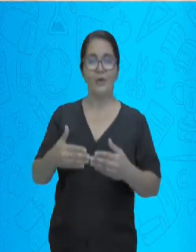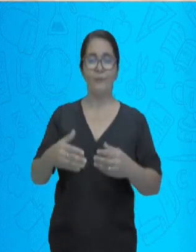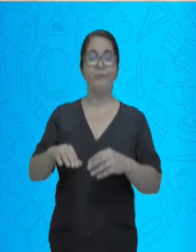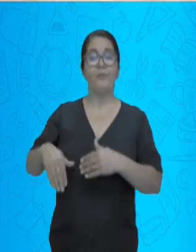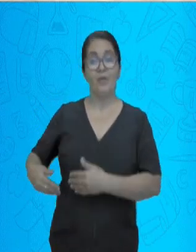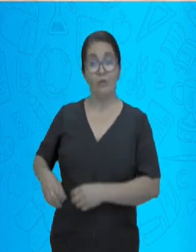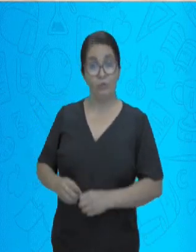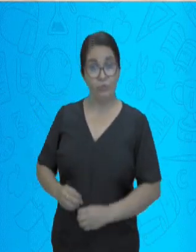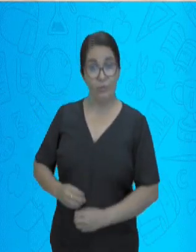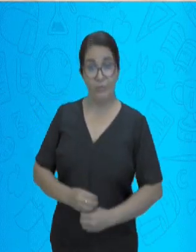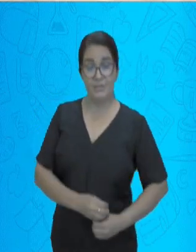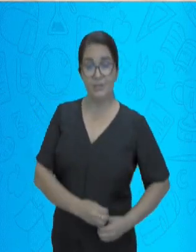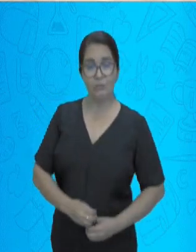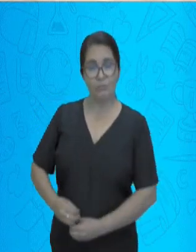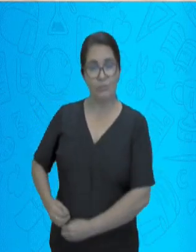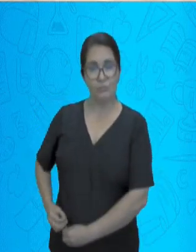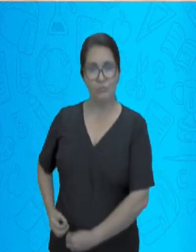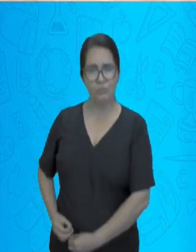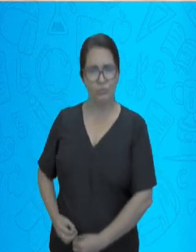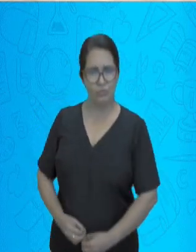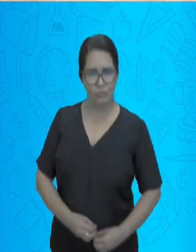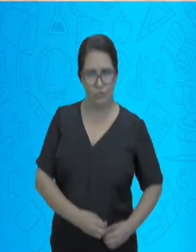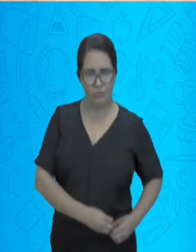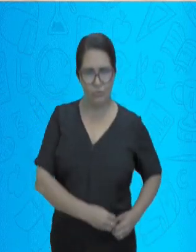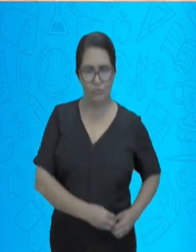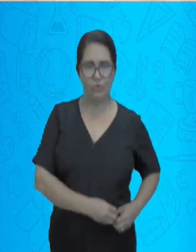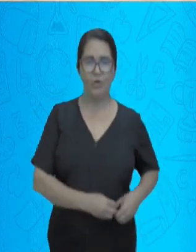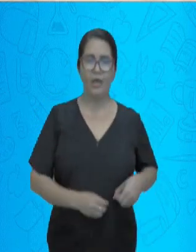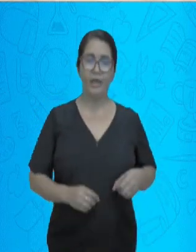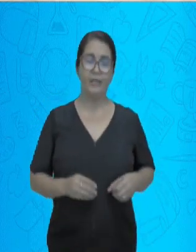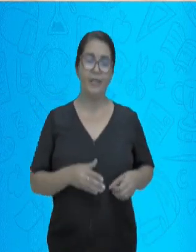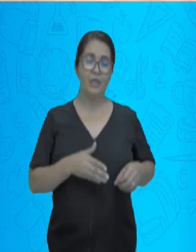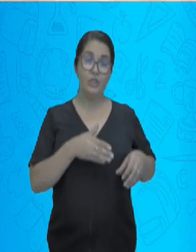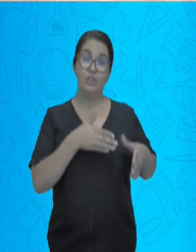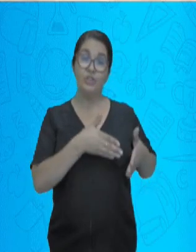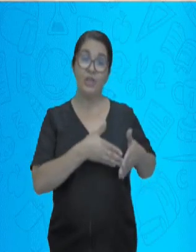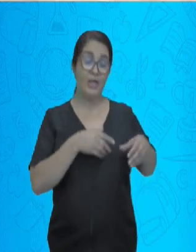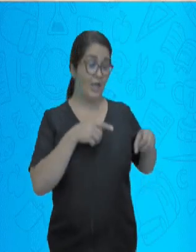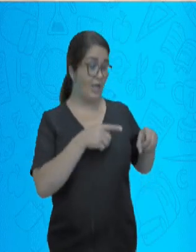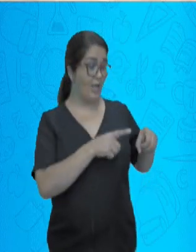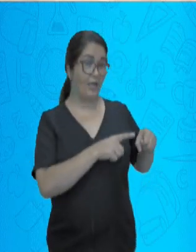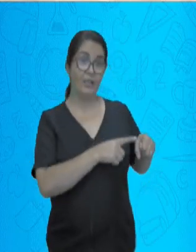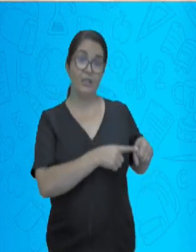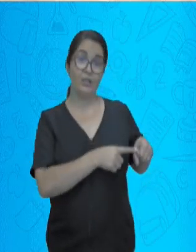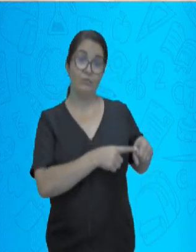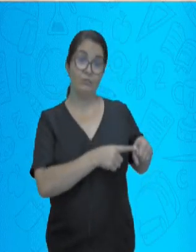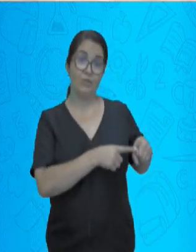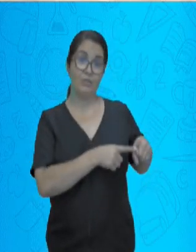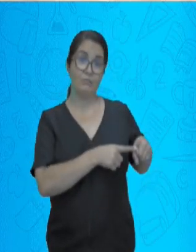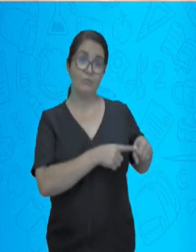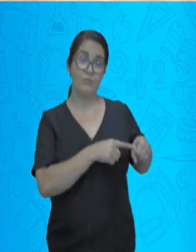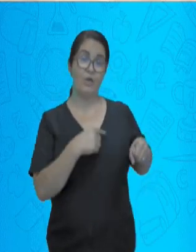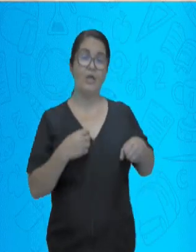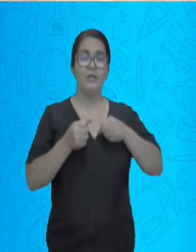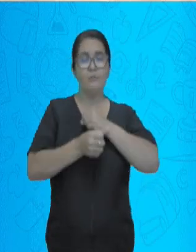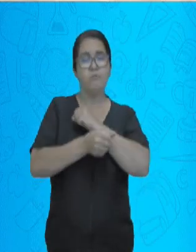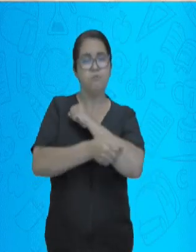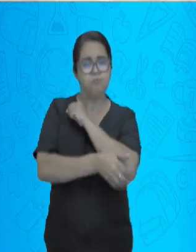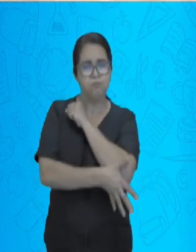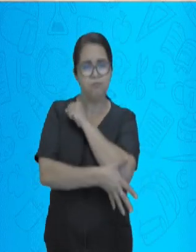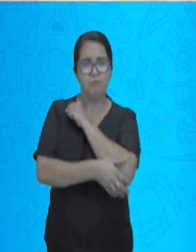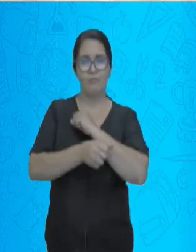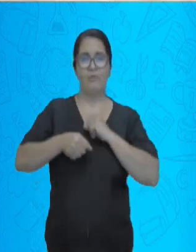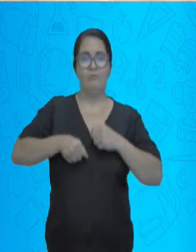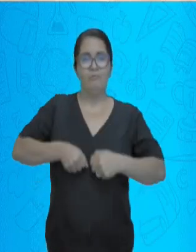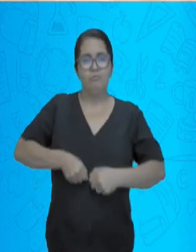digestório. Nós temos como glândulas acessórias o fígado,